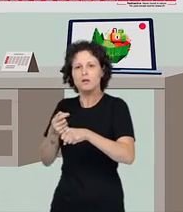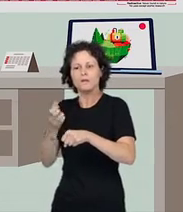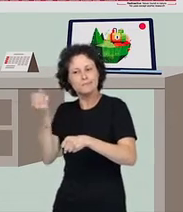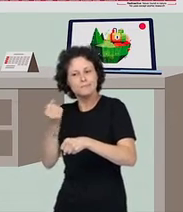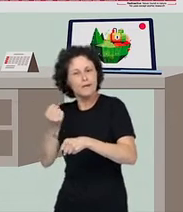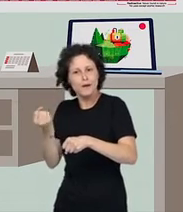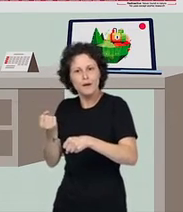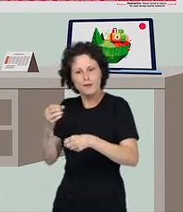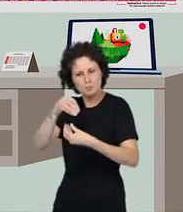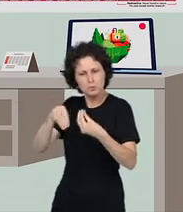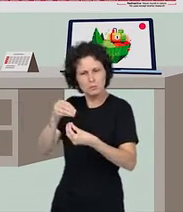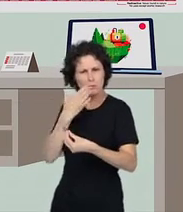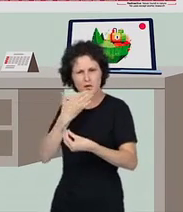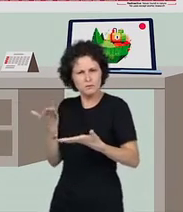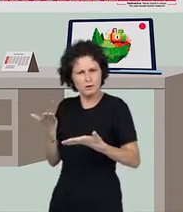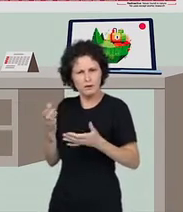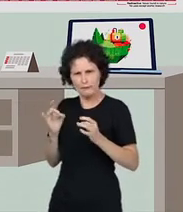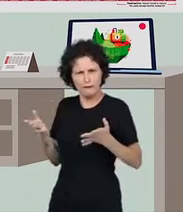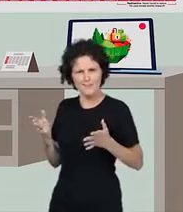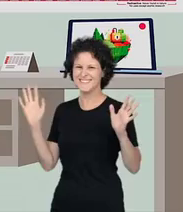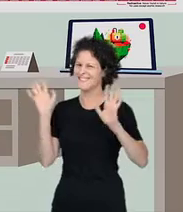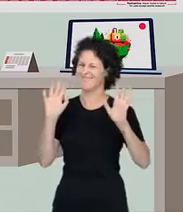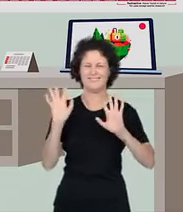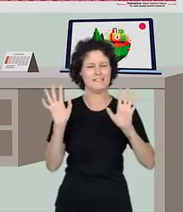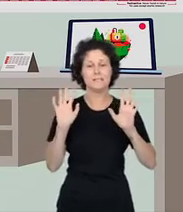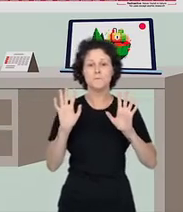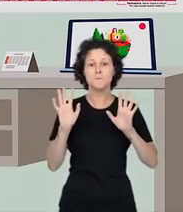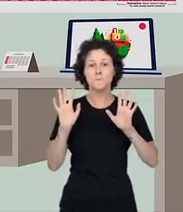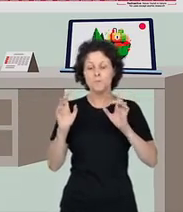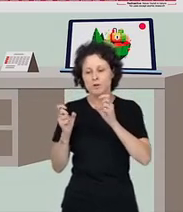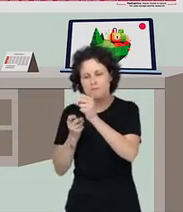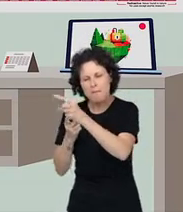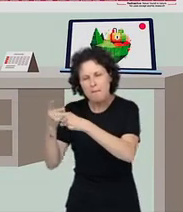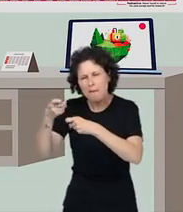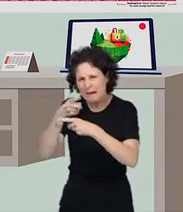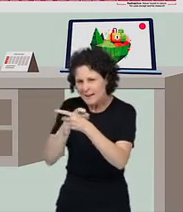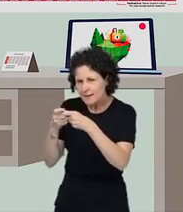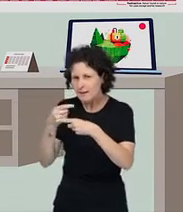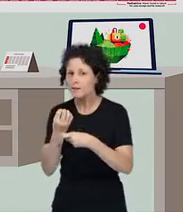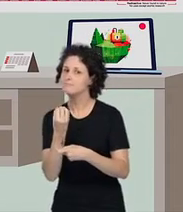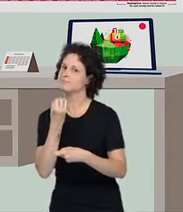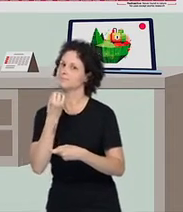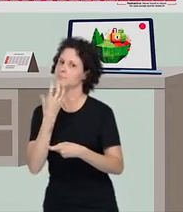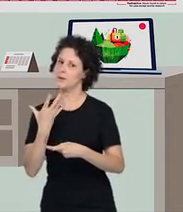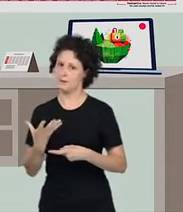fundamental para a produção do iogurte. Você sabe do que eu estou falando? Isso mesmo, são as bactérias. Para produzir